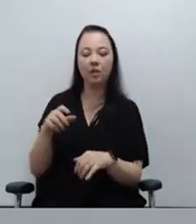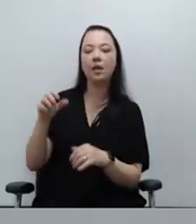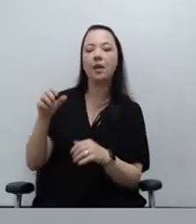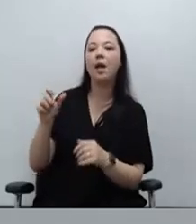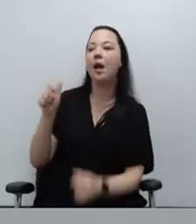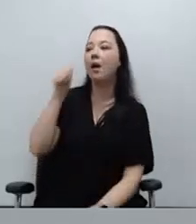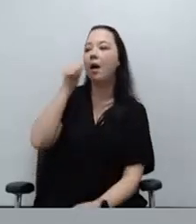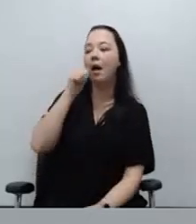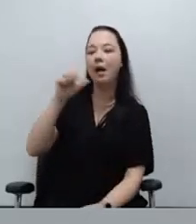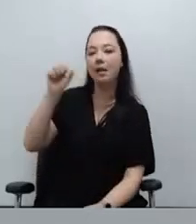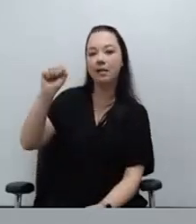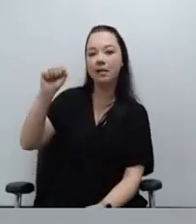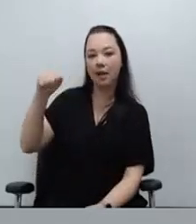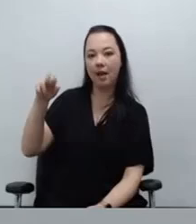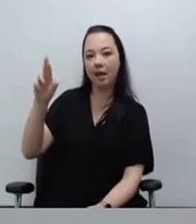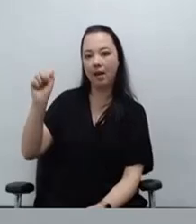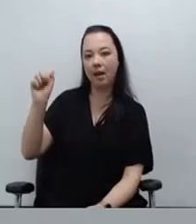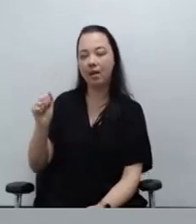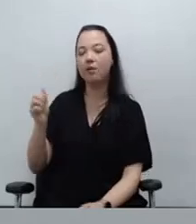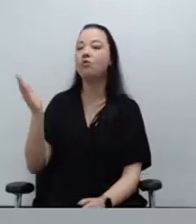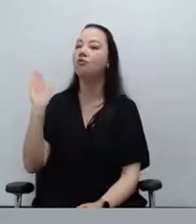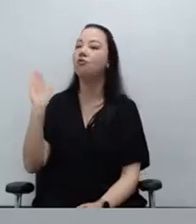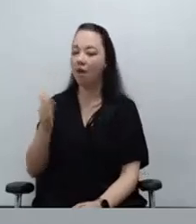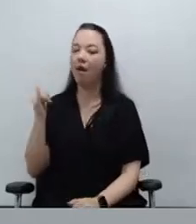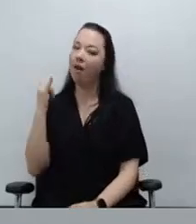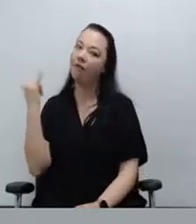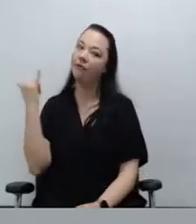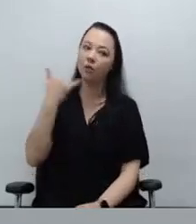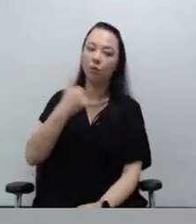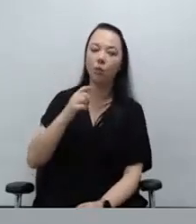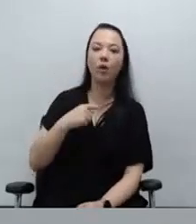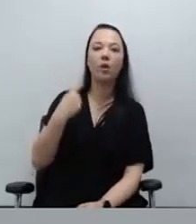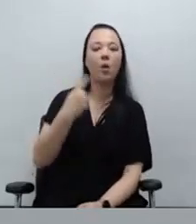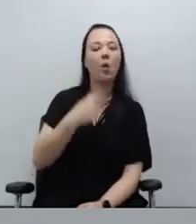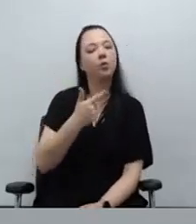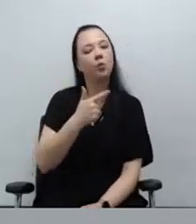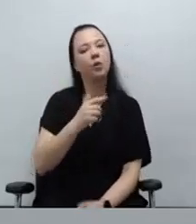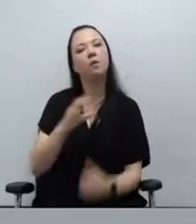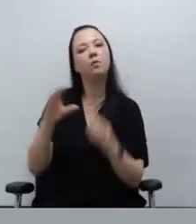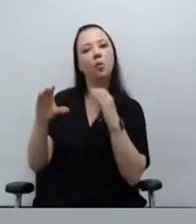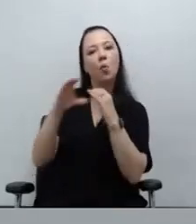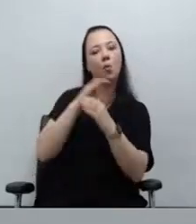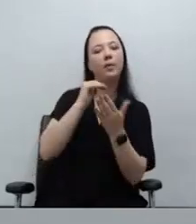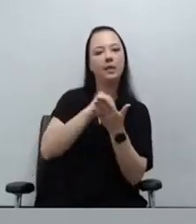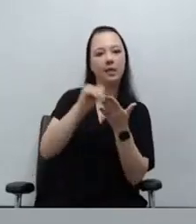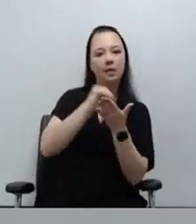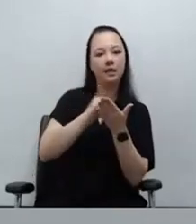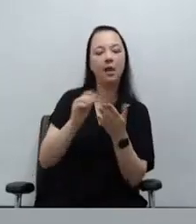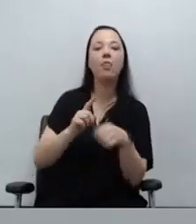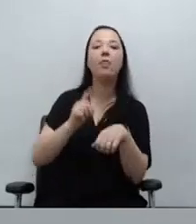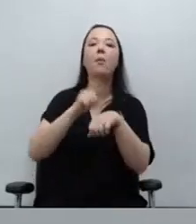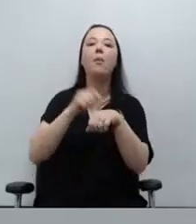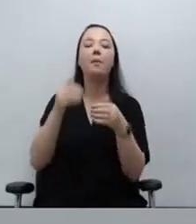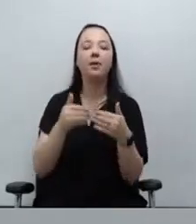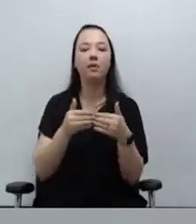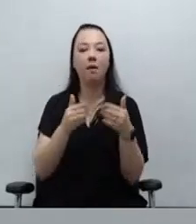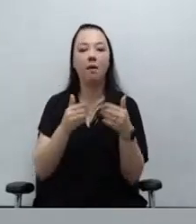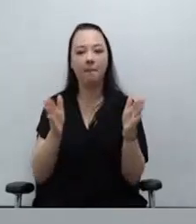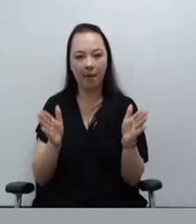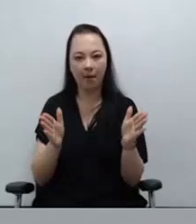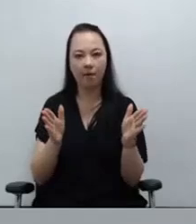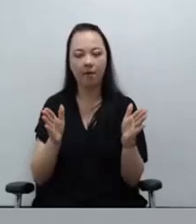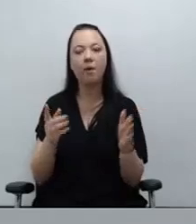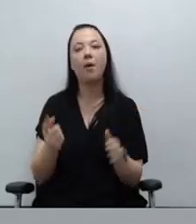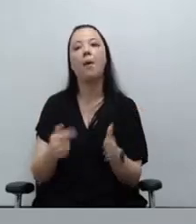avisada que nós não temos comunicações da Secretaria, então, vou passar para o momento aberto e o primeiro